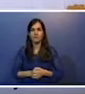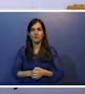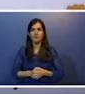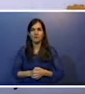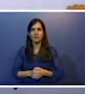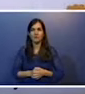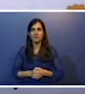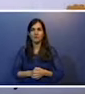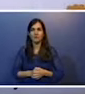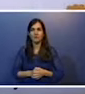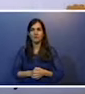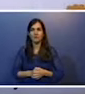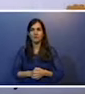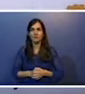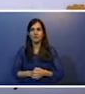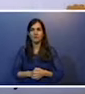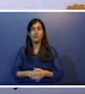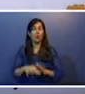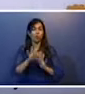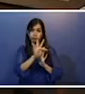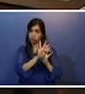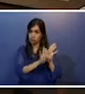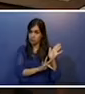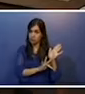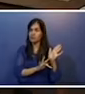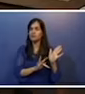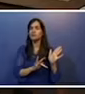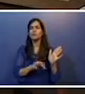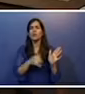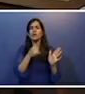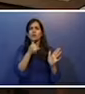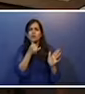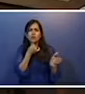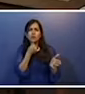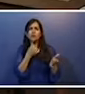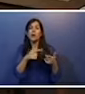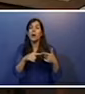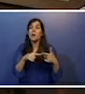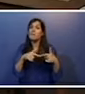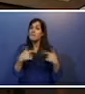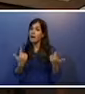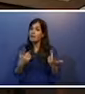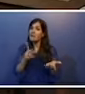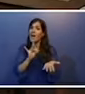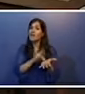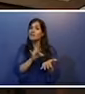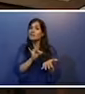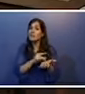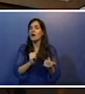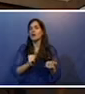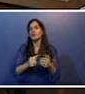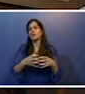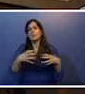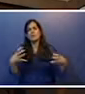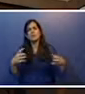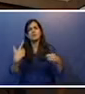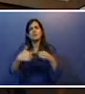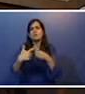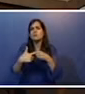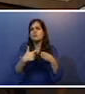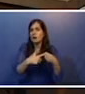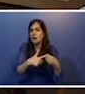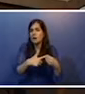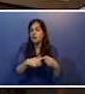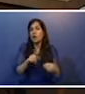Então, é isso, pessoal. O texto é um texto meio triste, mas é a realidade das grandes cidades. E o